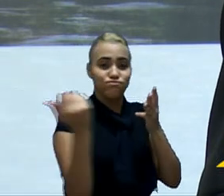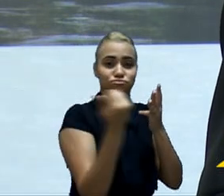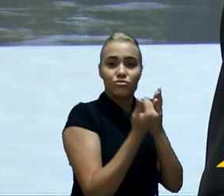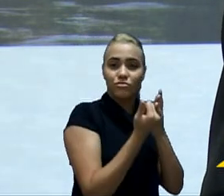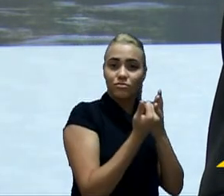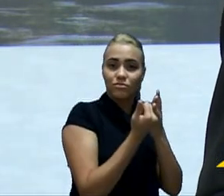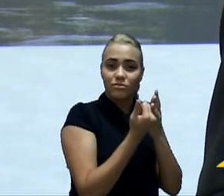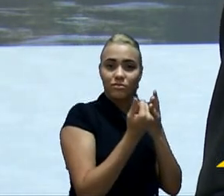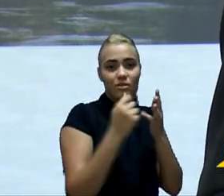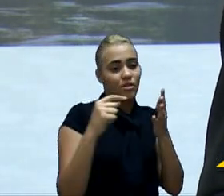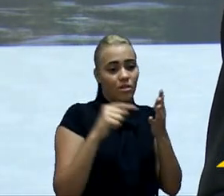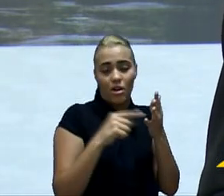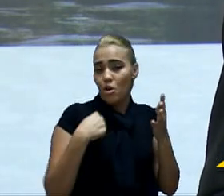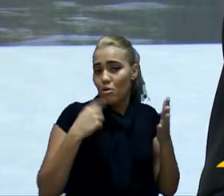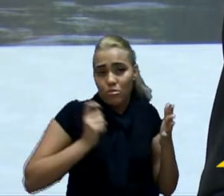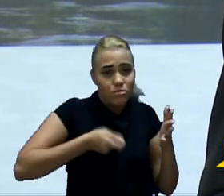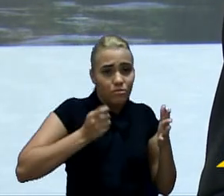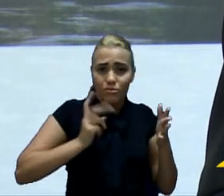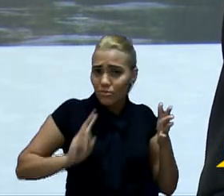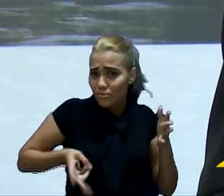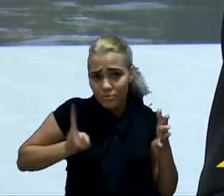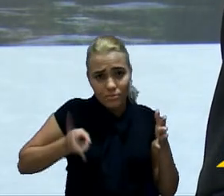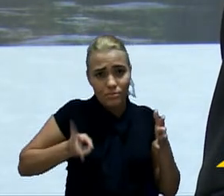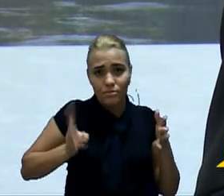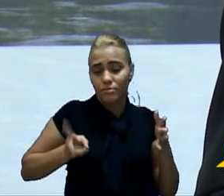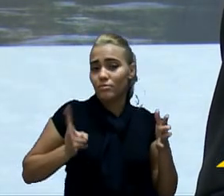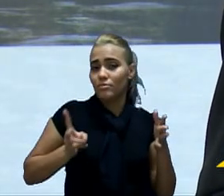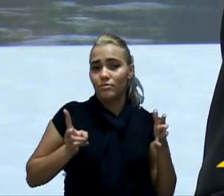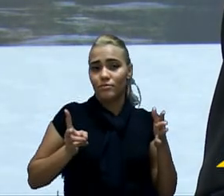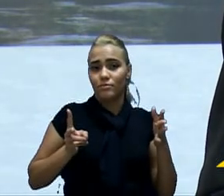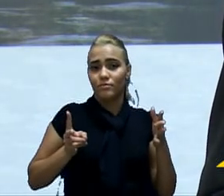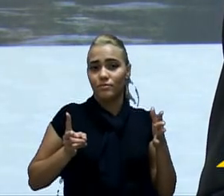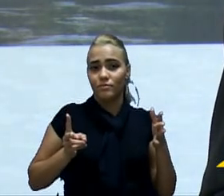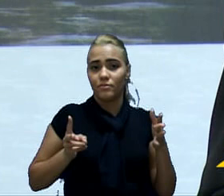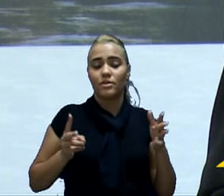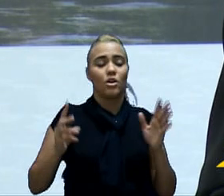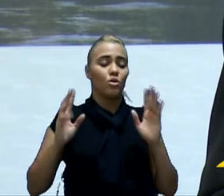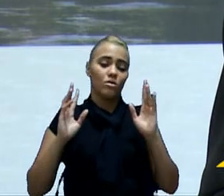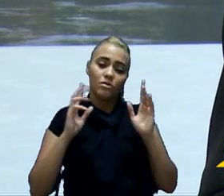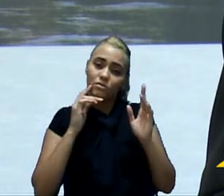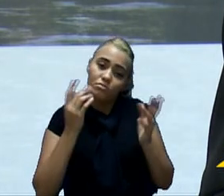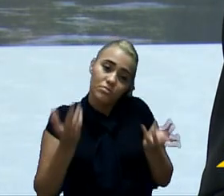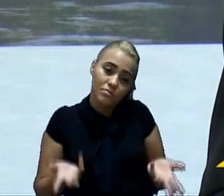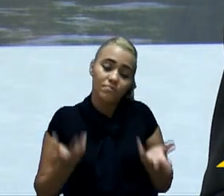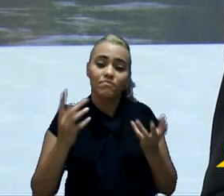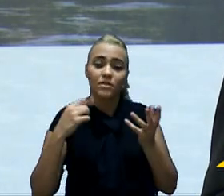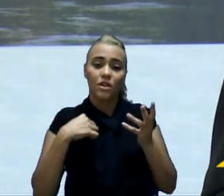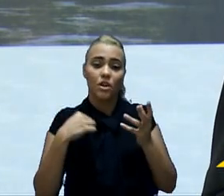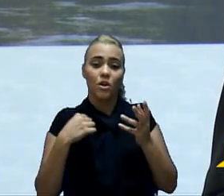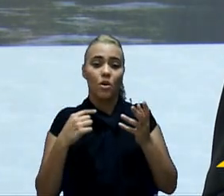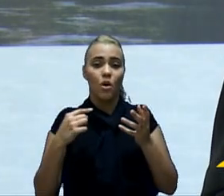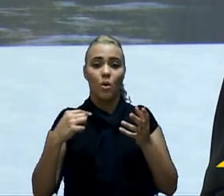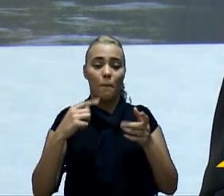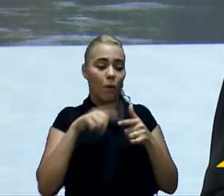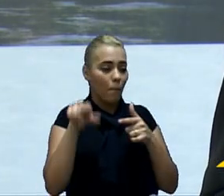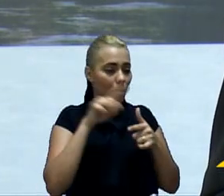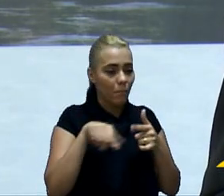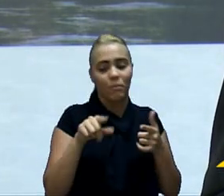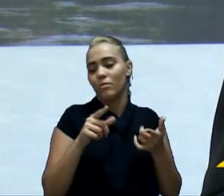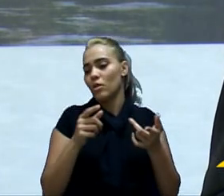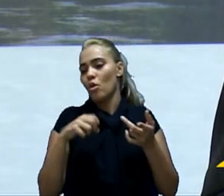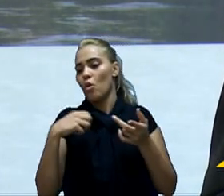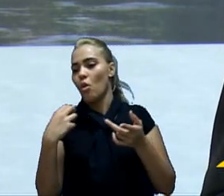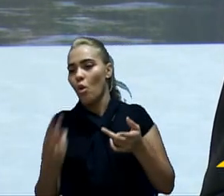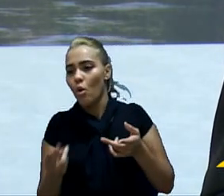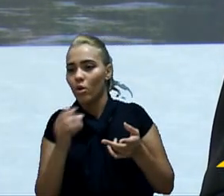nenhum impacto orçamentário nem financeiro. Então, nesse caso, não há nenhum impeditivo que se